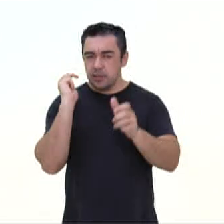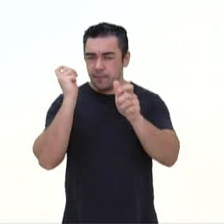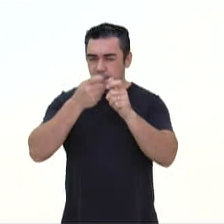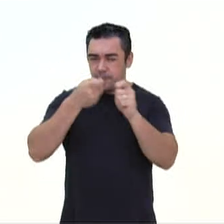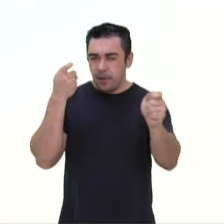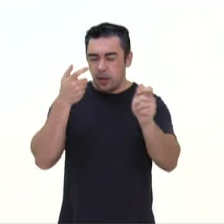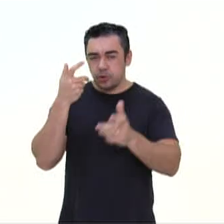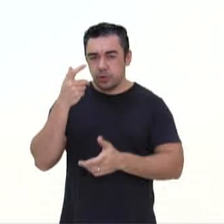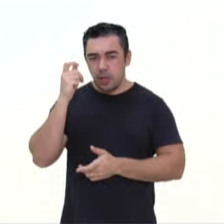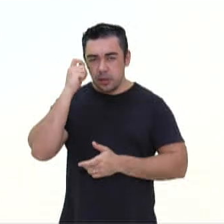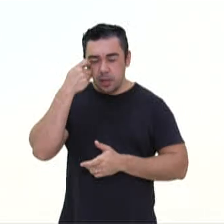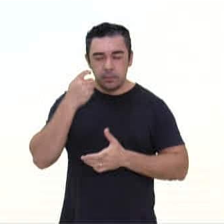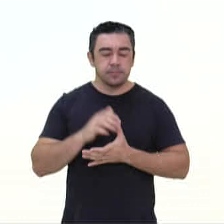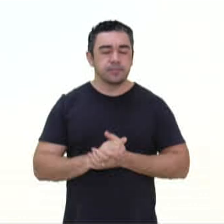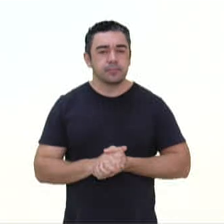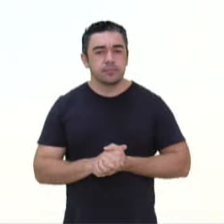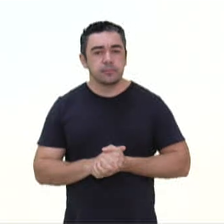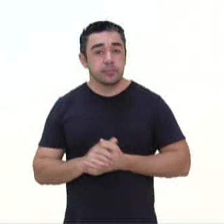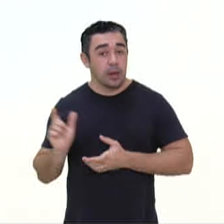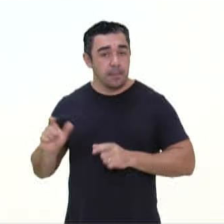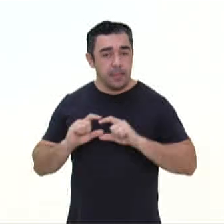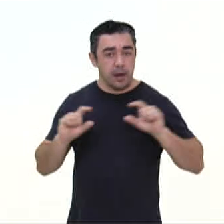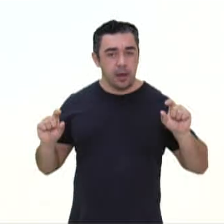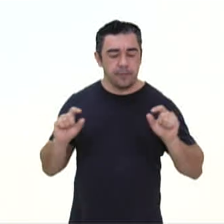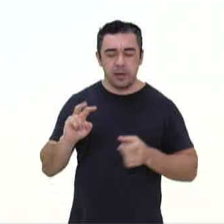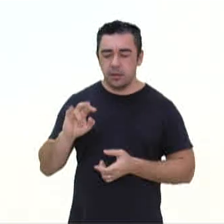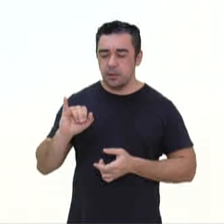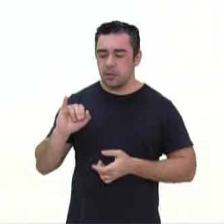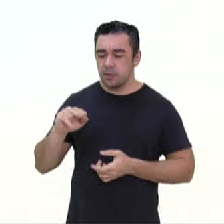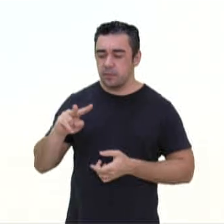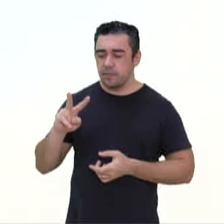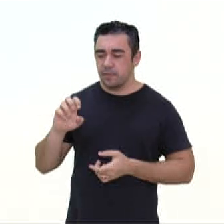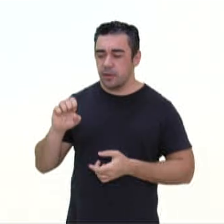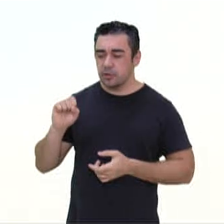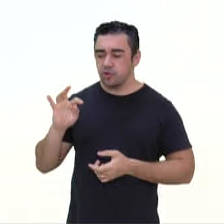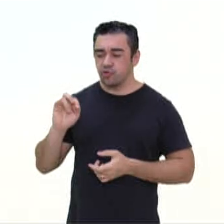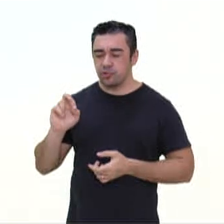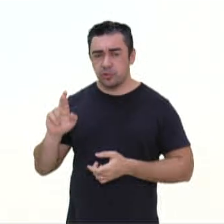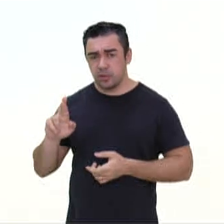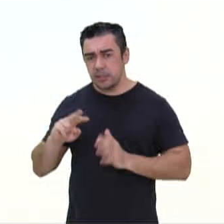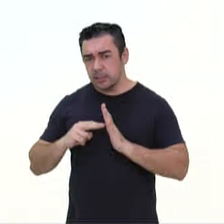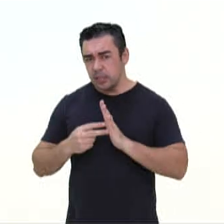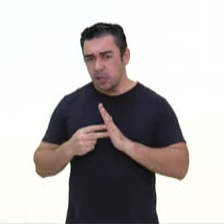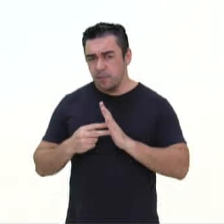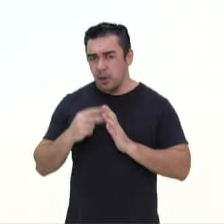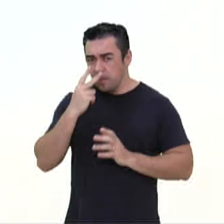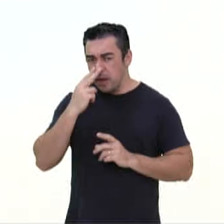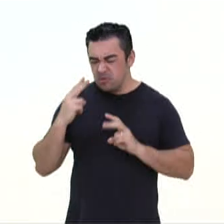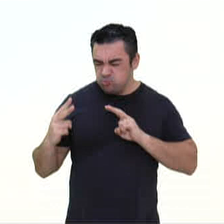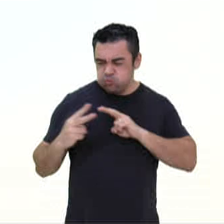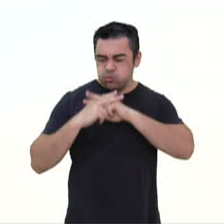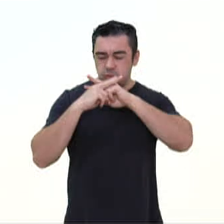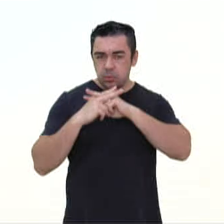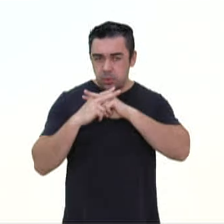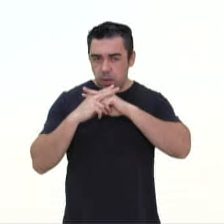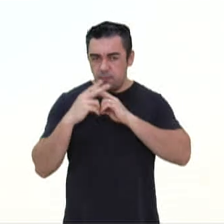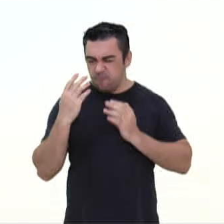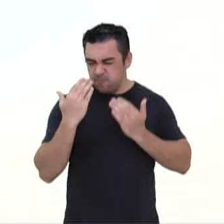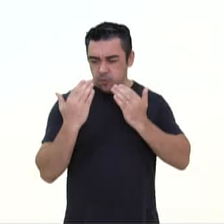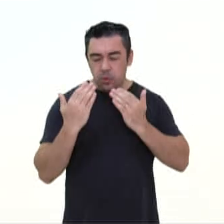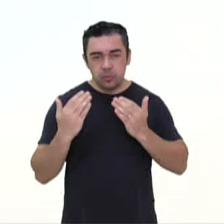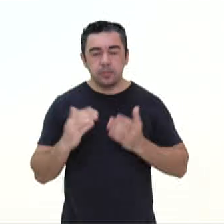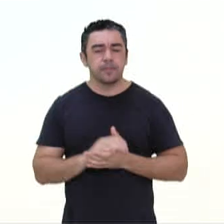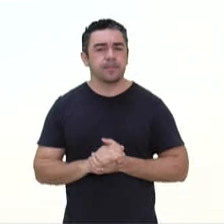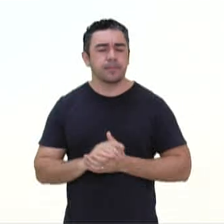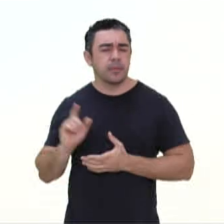Na regiência verbal, o verbo investir sugere a noção de luta, confronto. Tendo